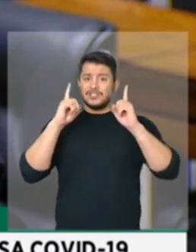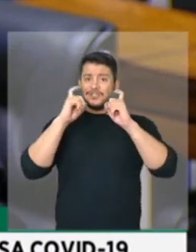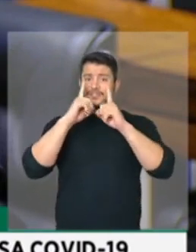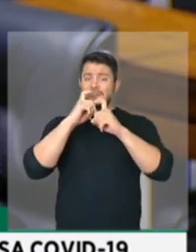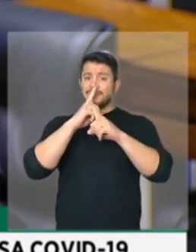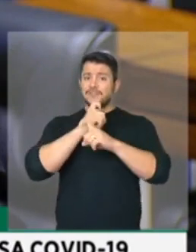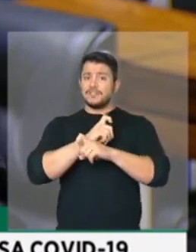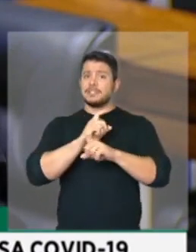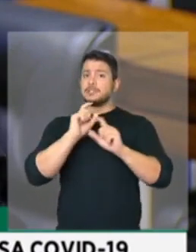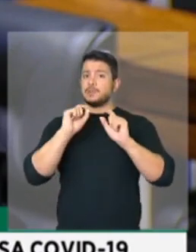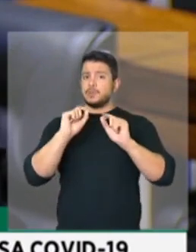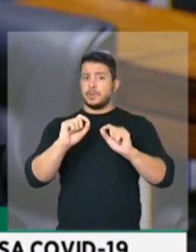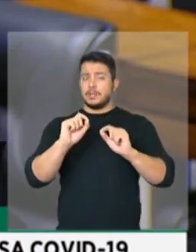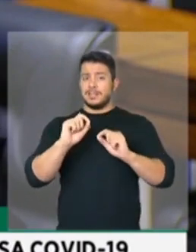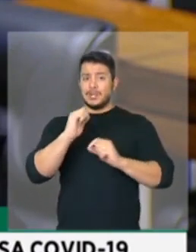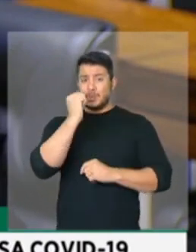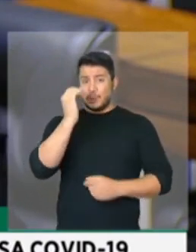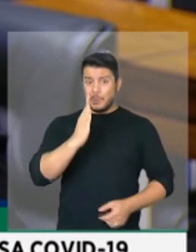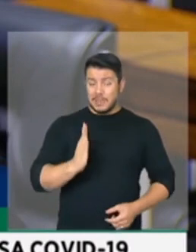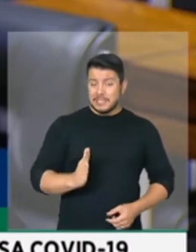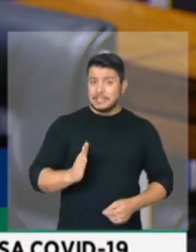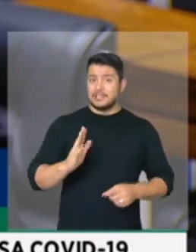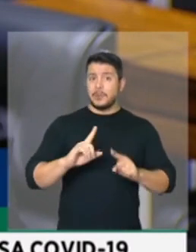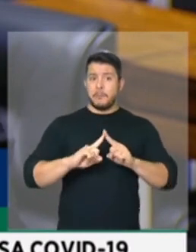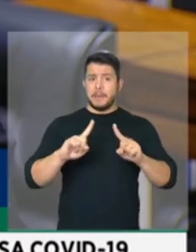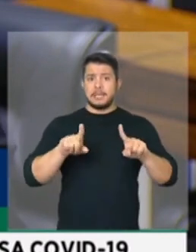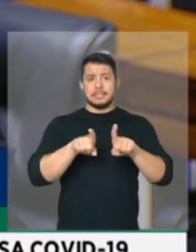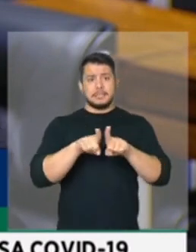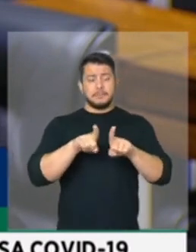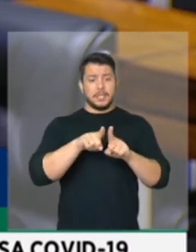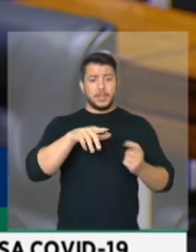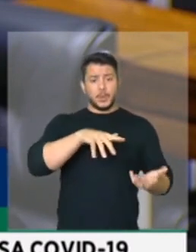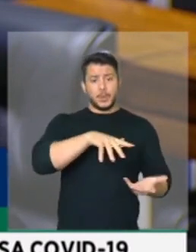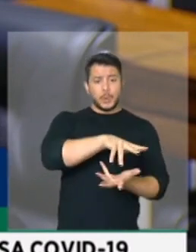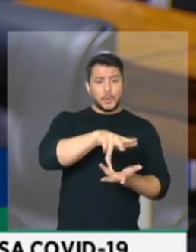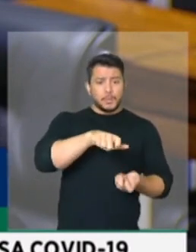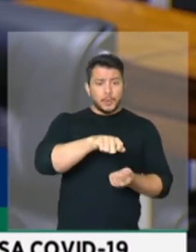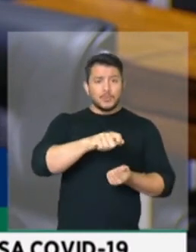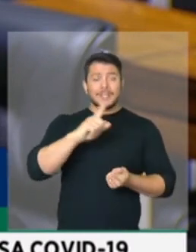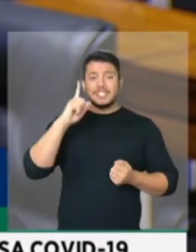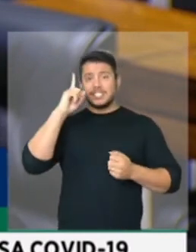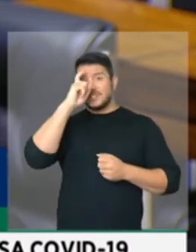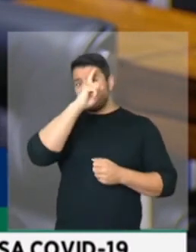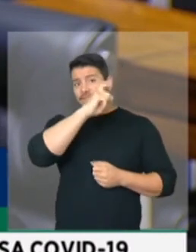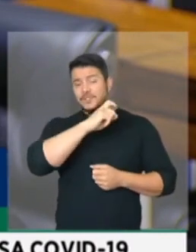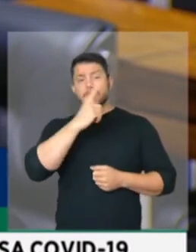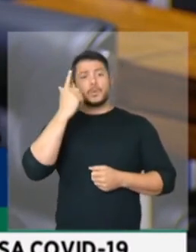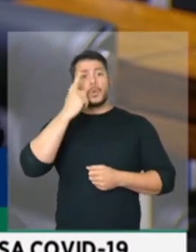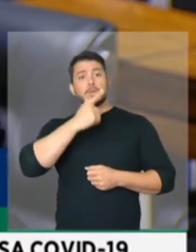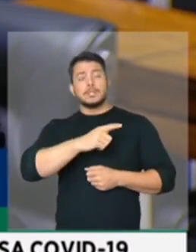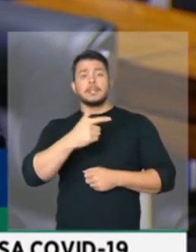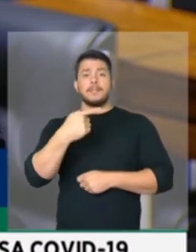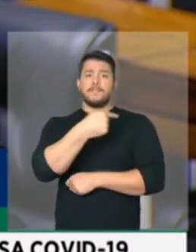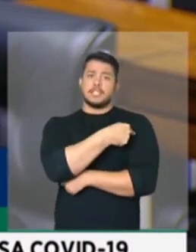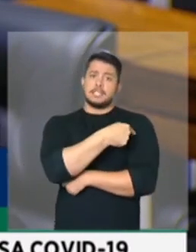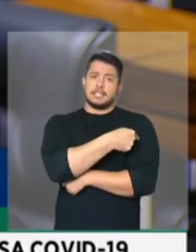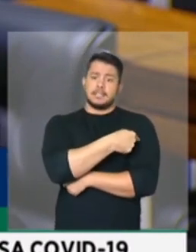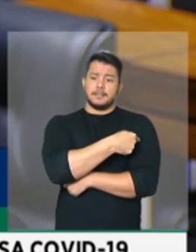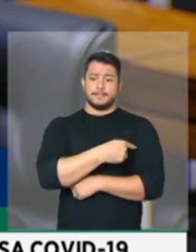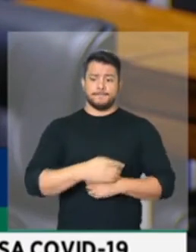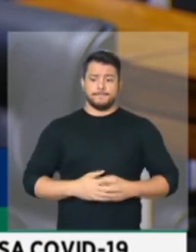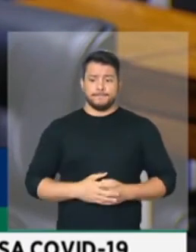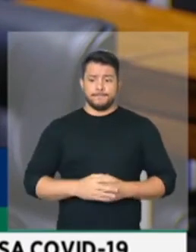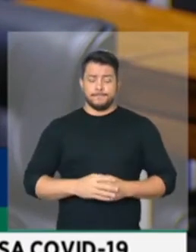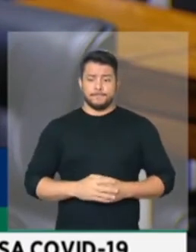não só no Brasil, no mundo, para obtermos vacinas. Nós sabemos que a produção de vacinas, ela